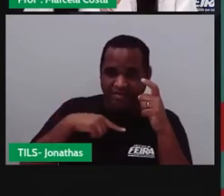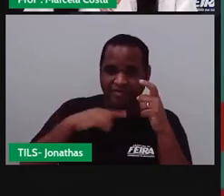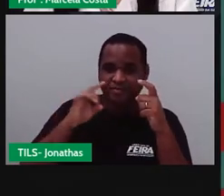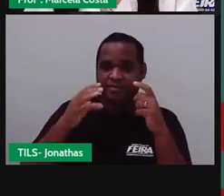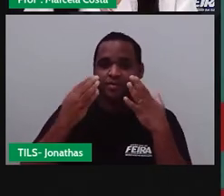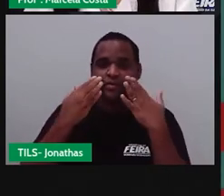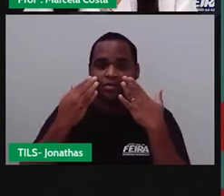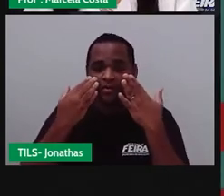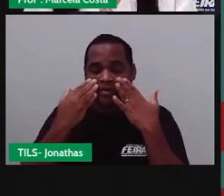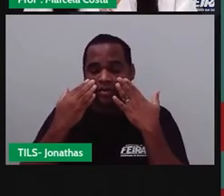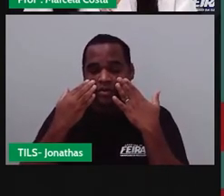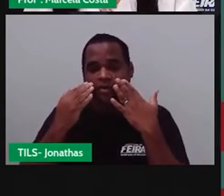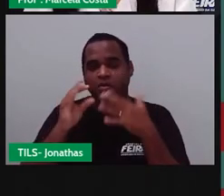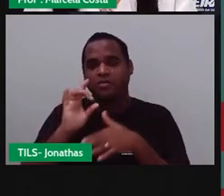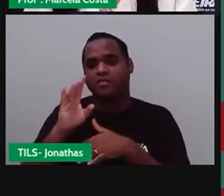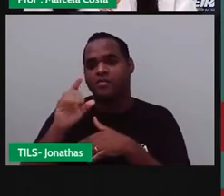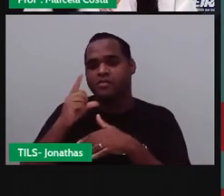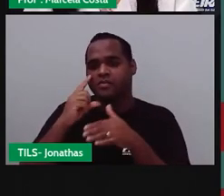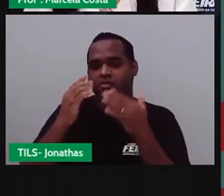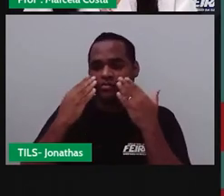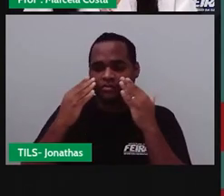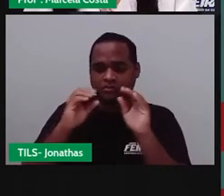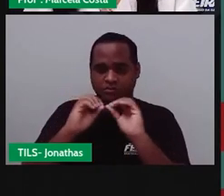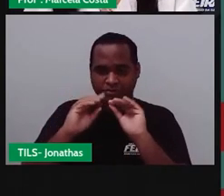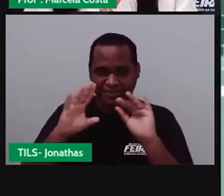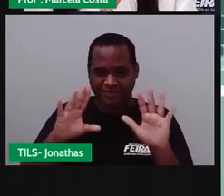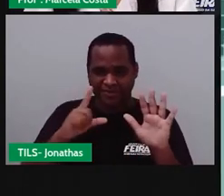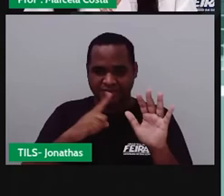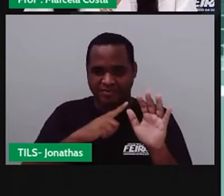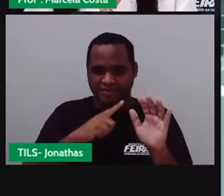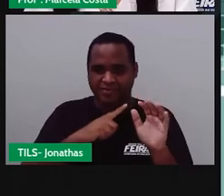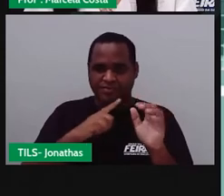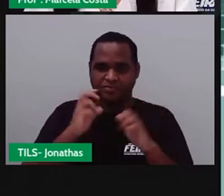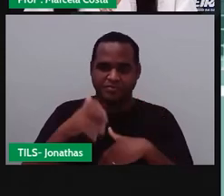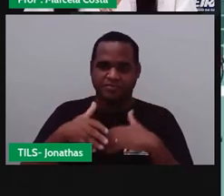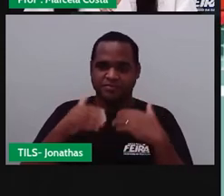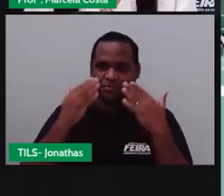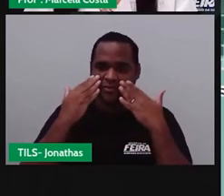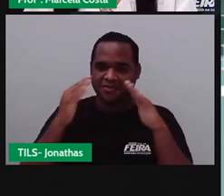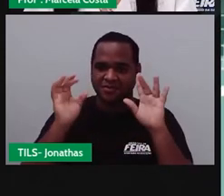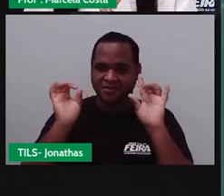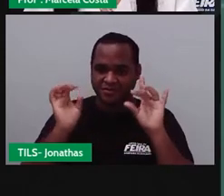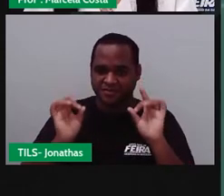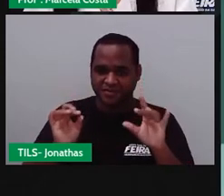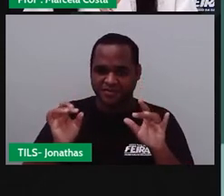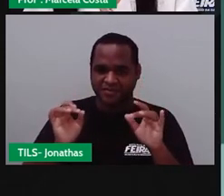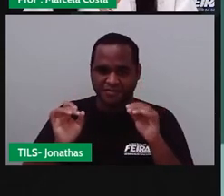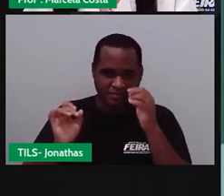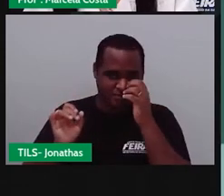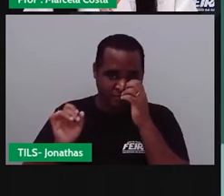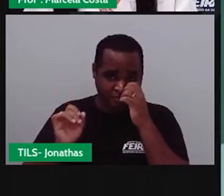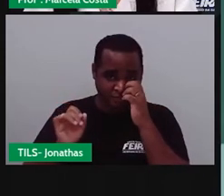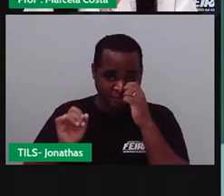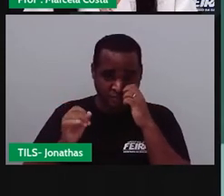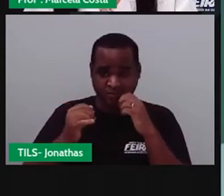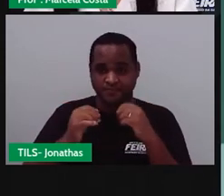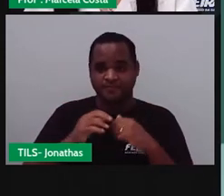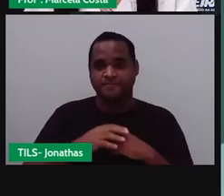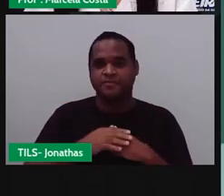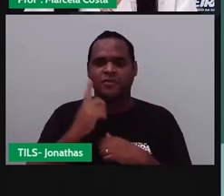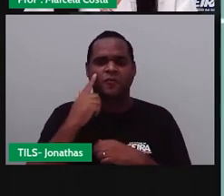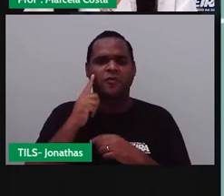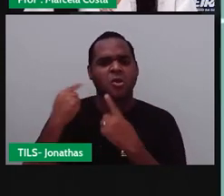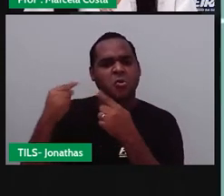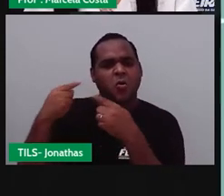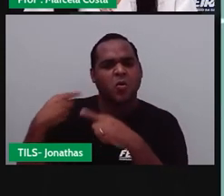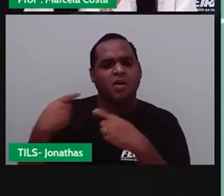eu preciso de algum esclarecimento. São óculos mágicos. Ai, vocês fizeram isso por quê?